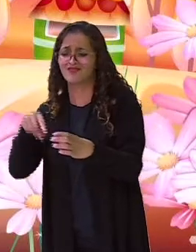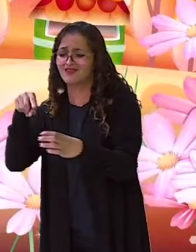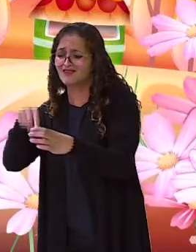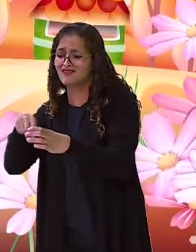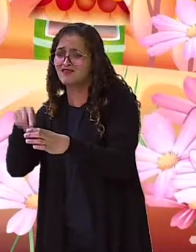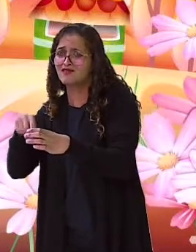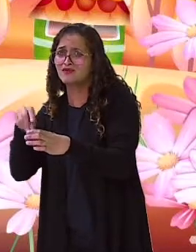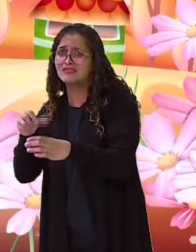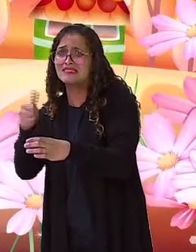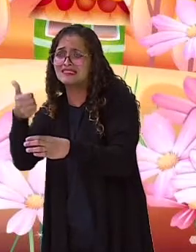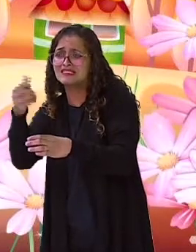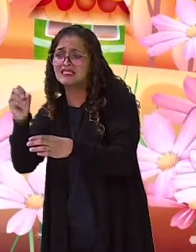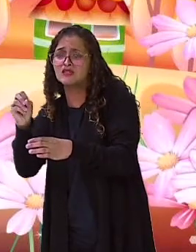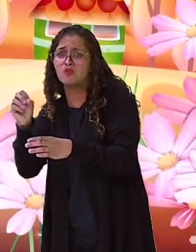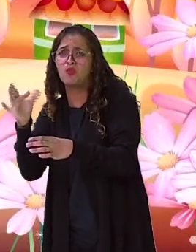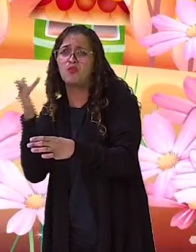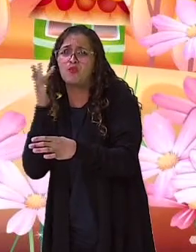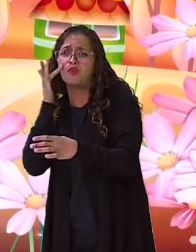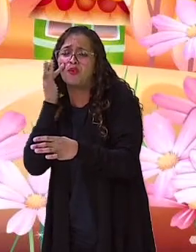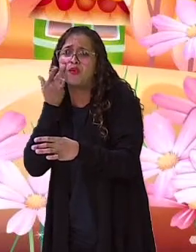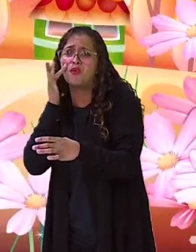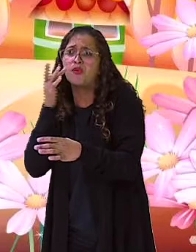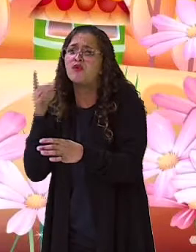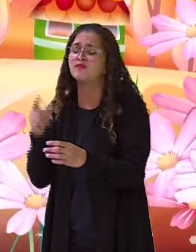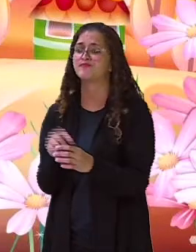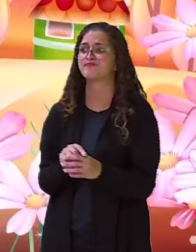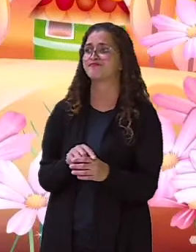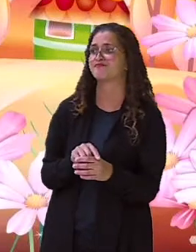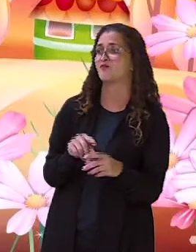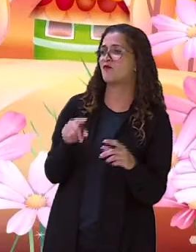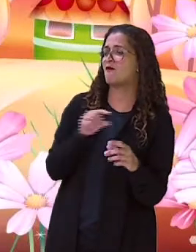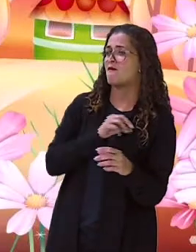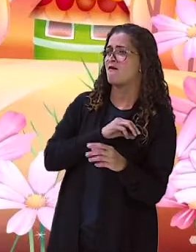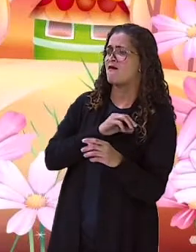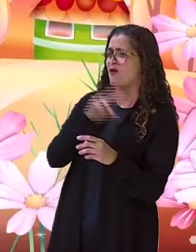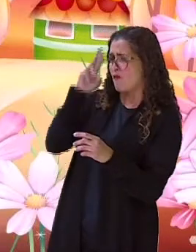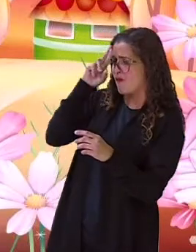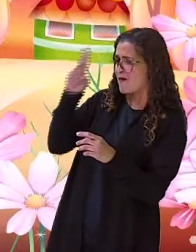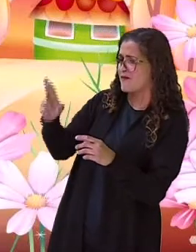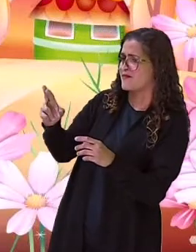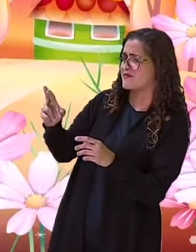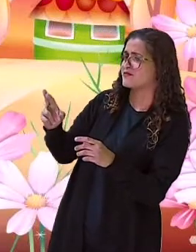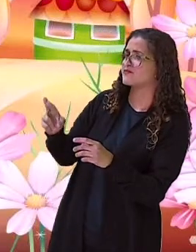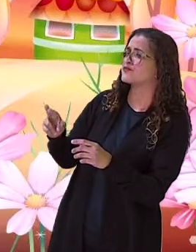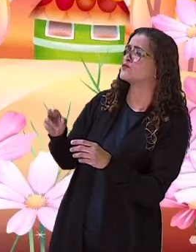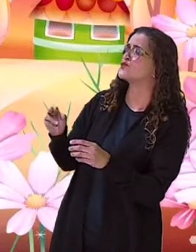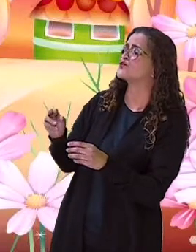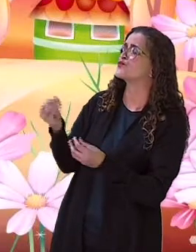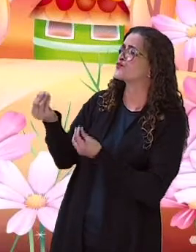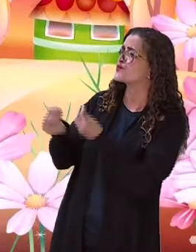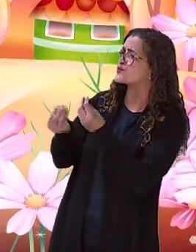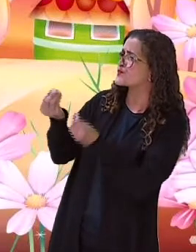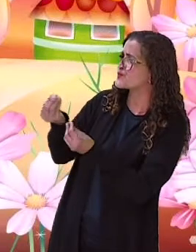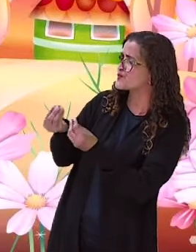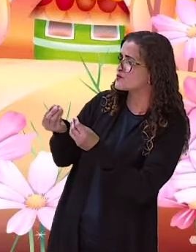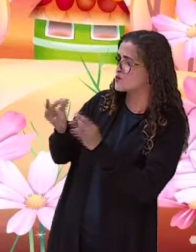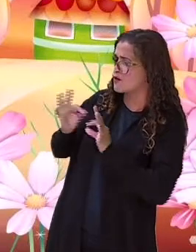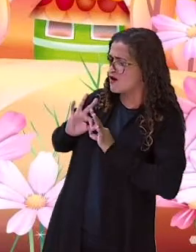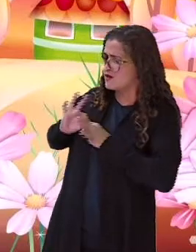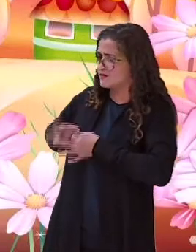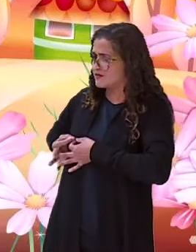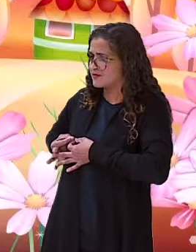Tá na cara, seu safado. Onde já se viu um homem pobre arranjar tanto dinheiro assim?